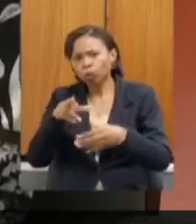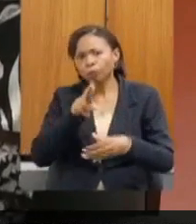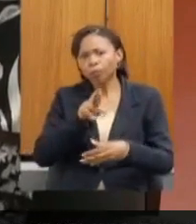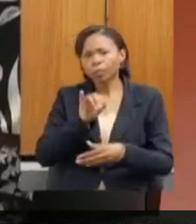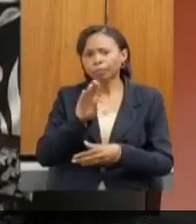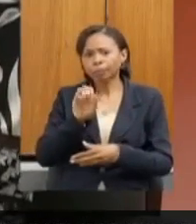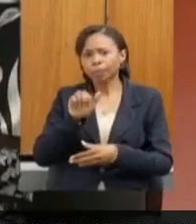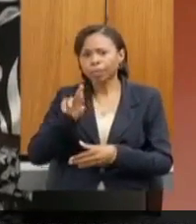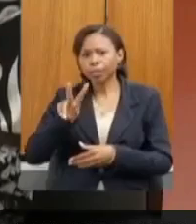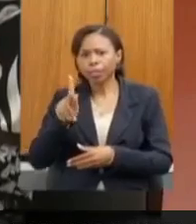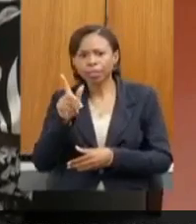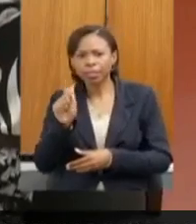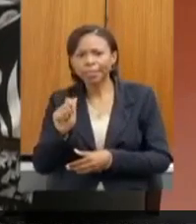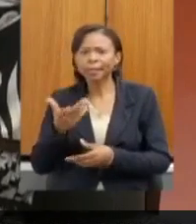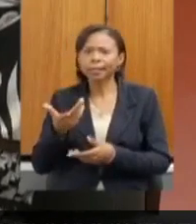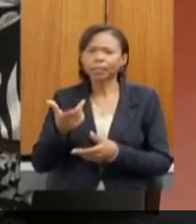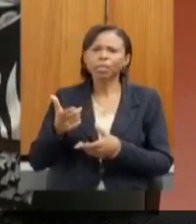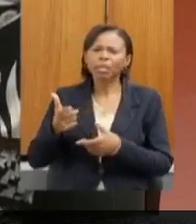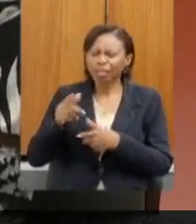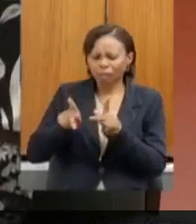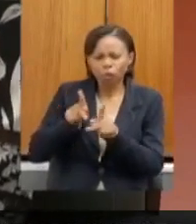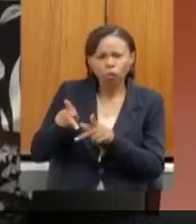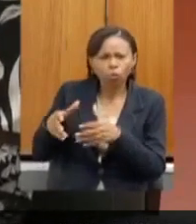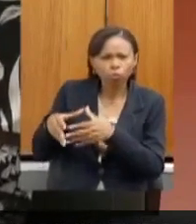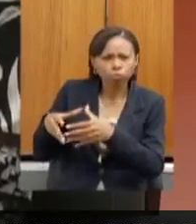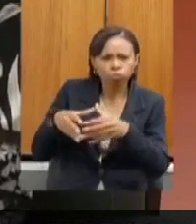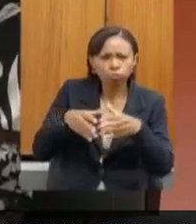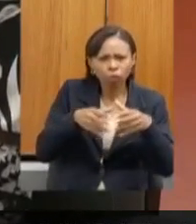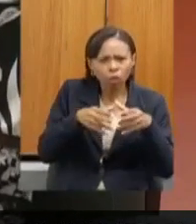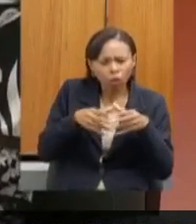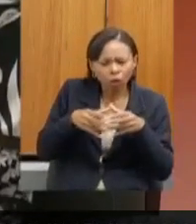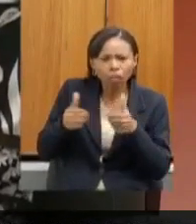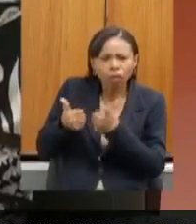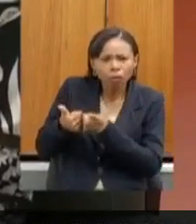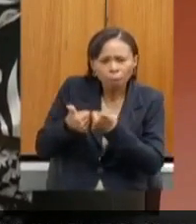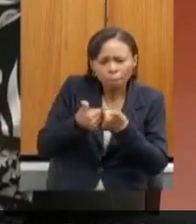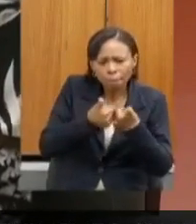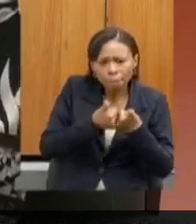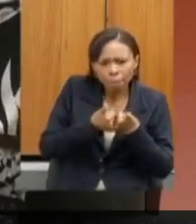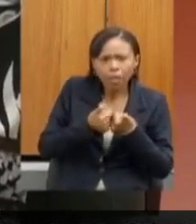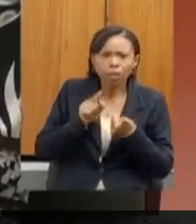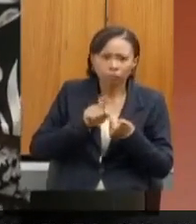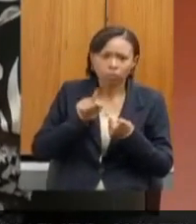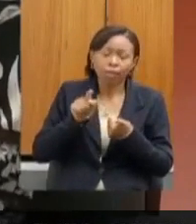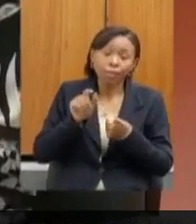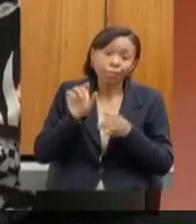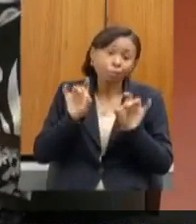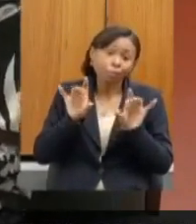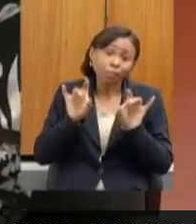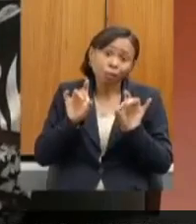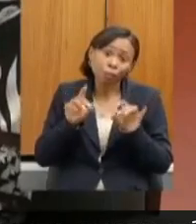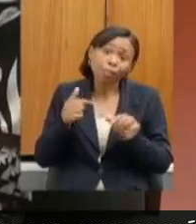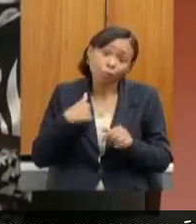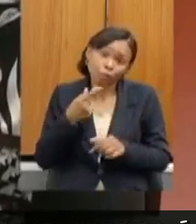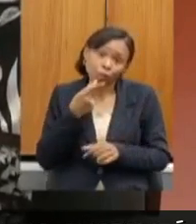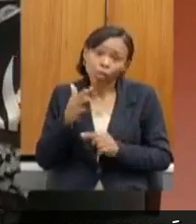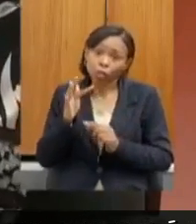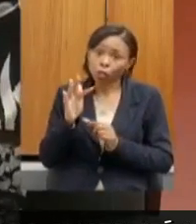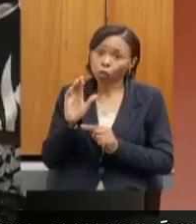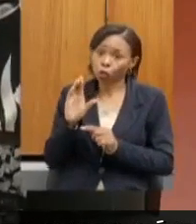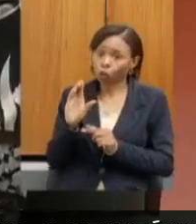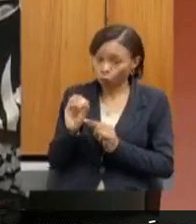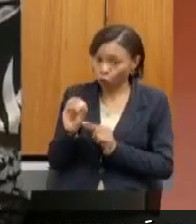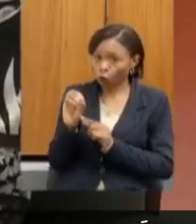dos geraizeiros, em todas essas comunidades próximas, especialmente aqui, cito, formoso,